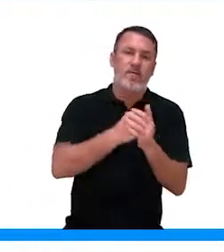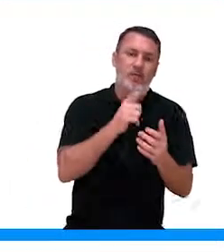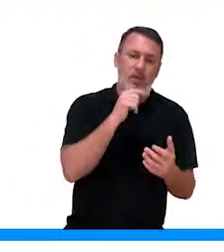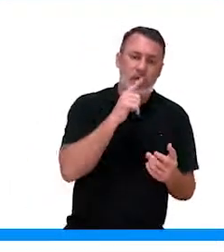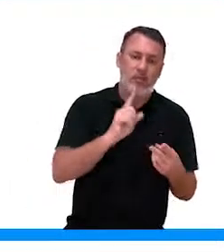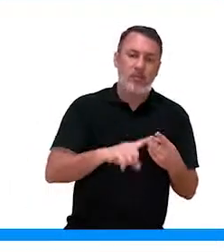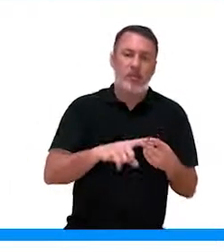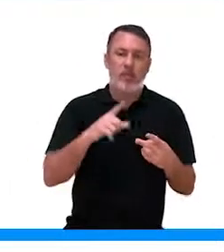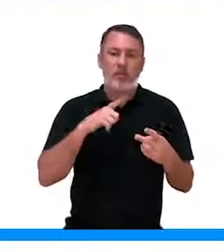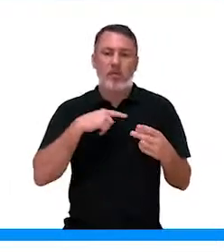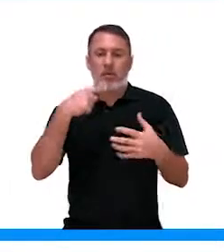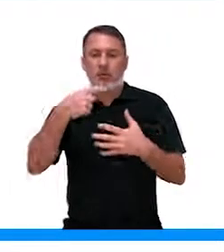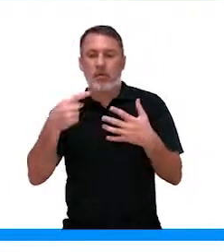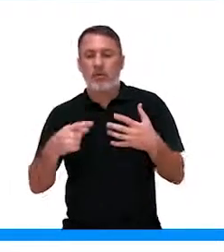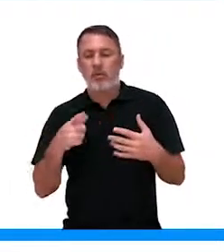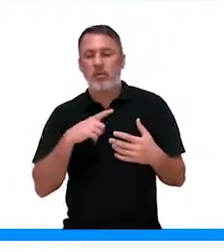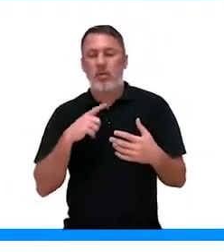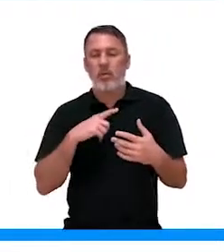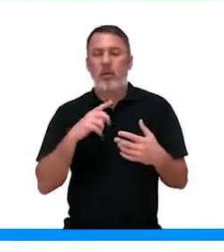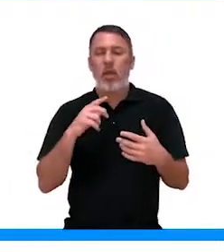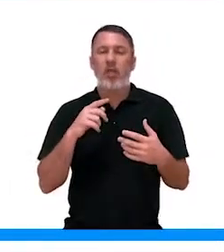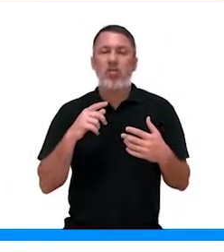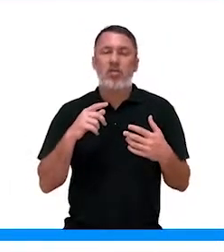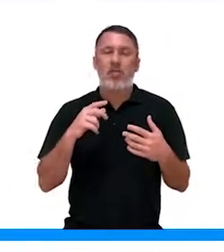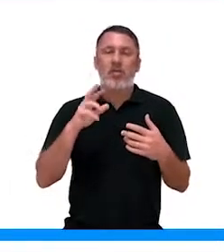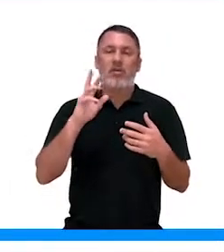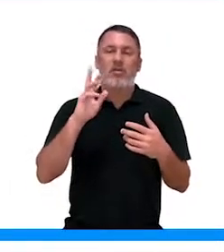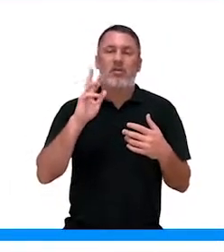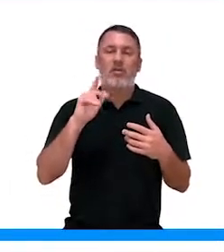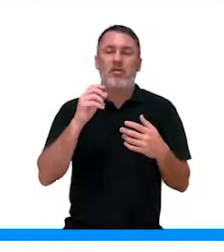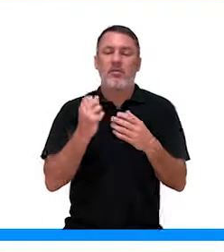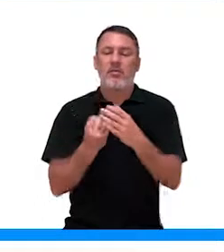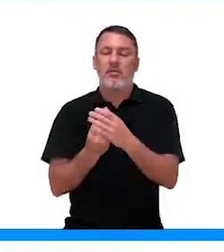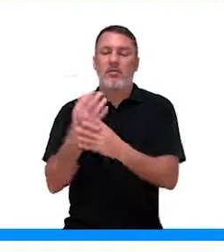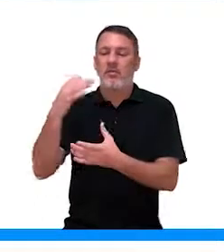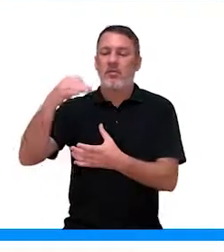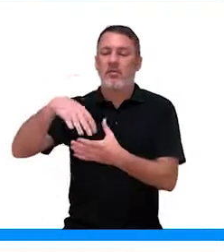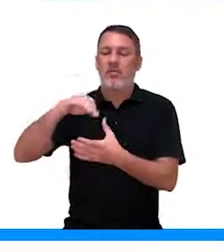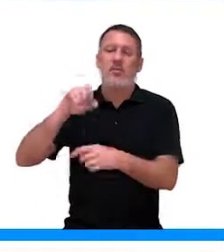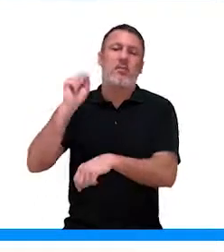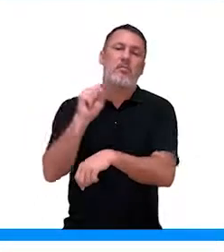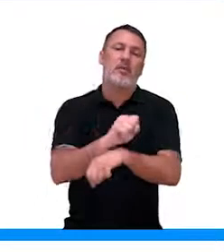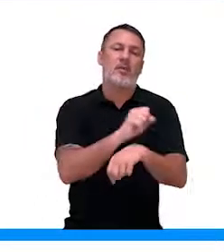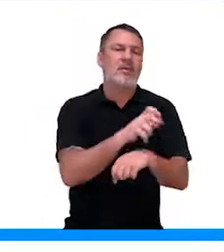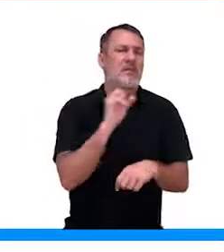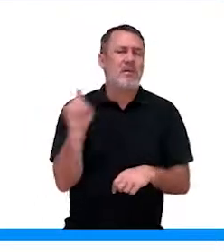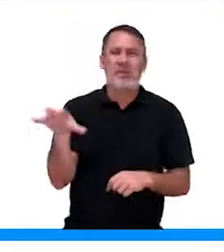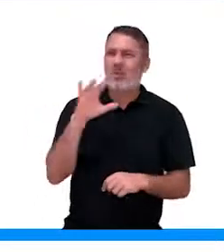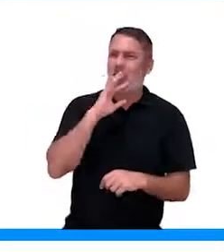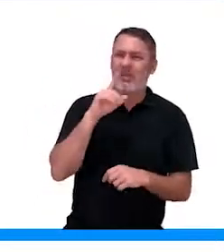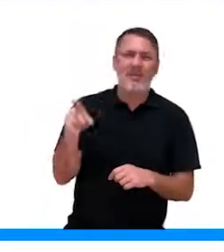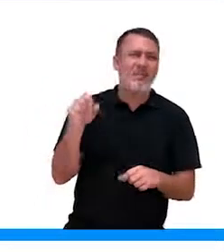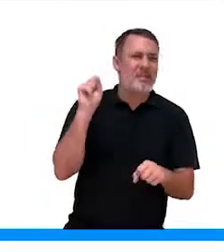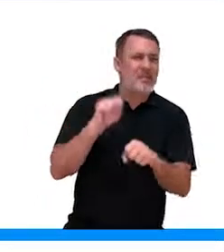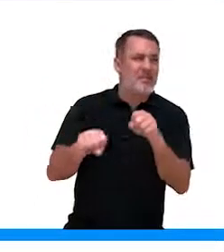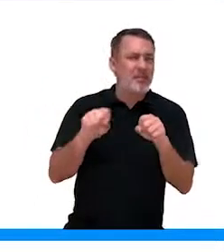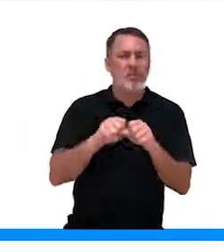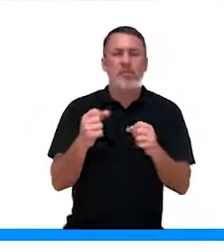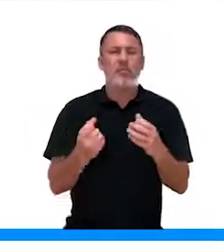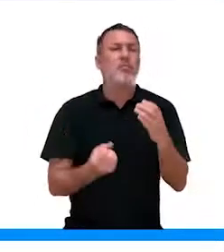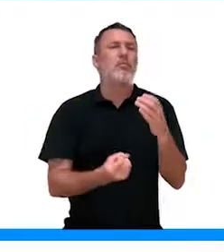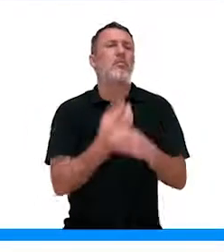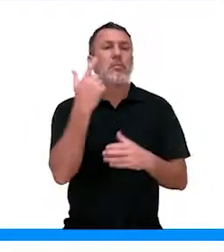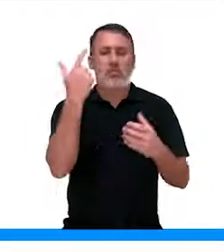falta de água, ele mantém a dormência das sementes, ou seja, se não está em condições ideais, a